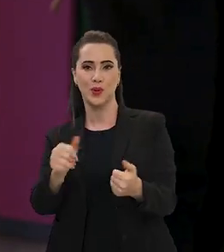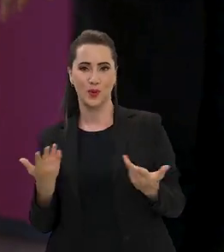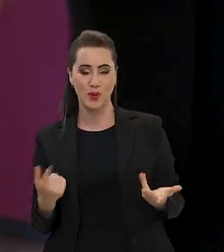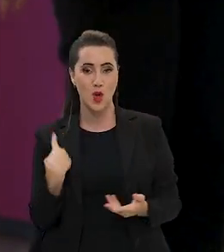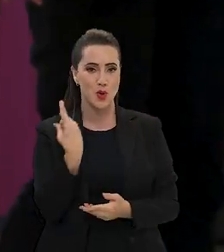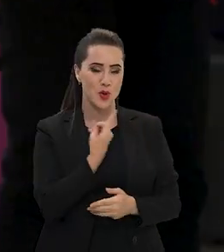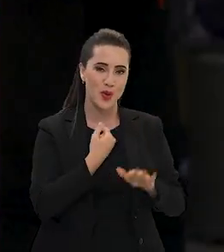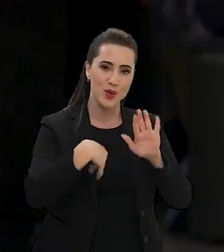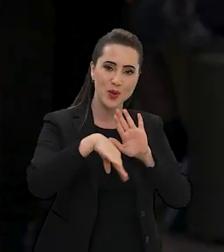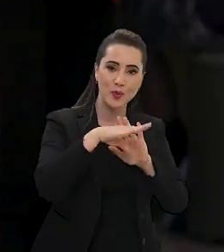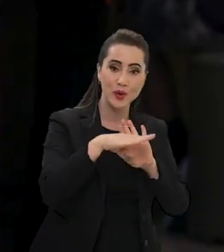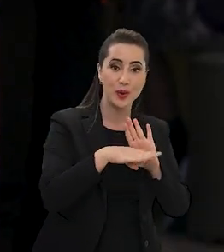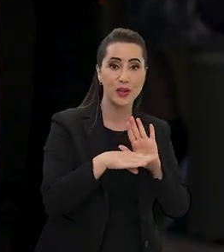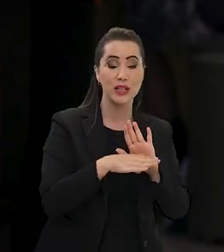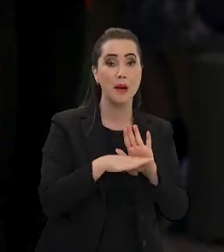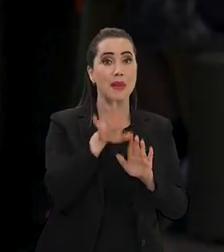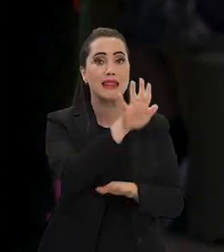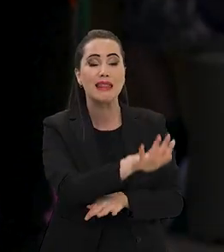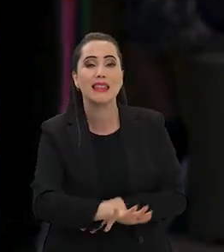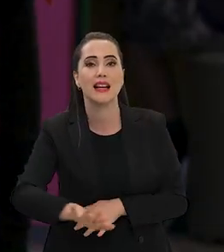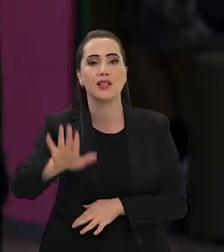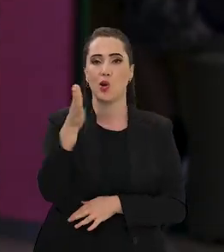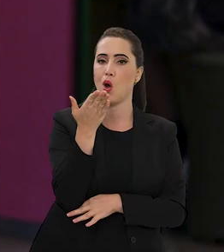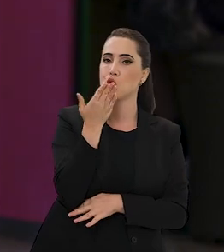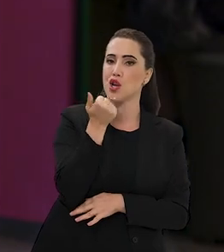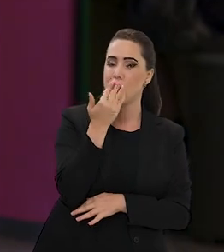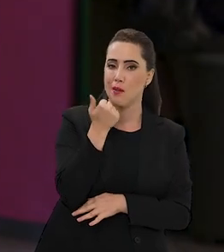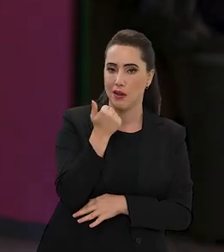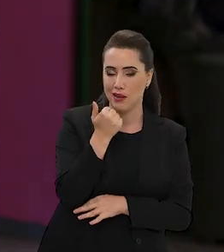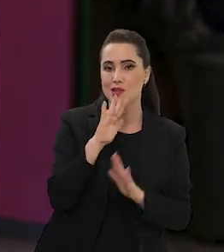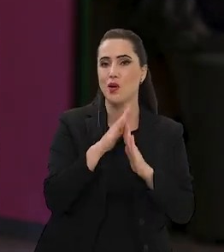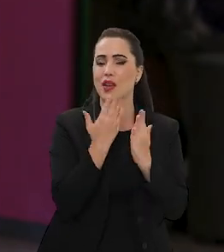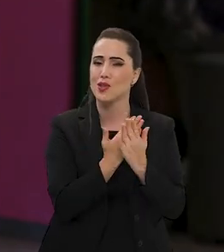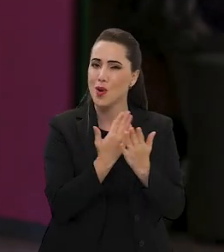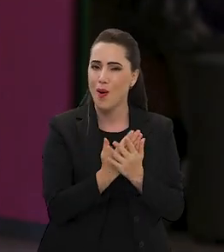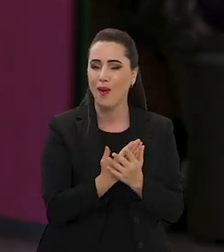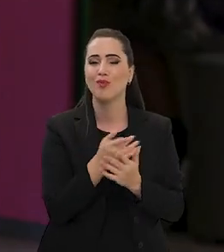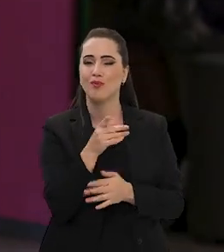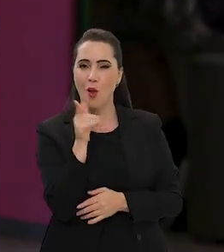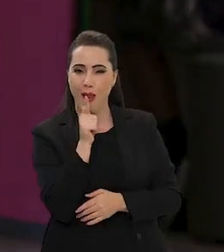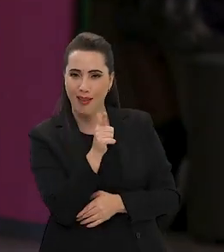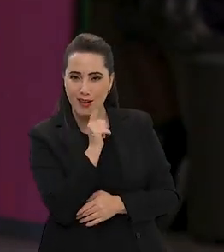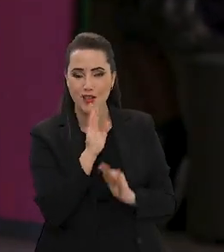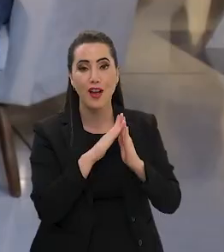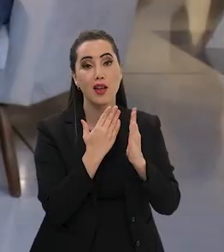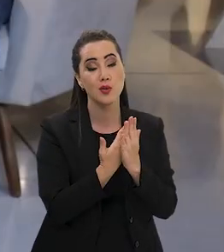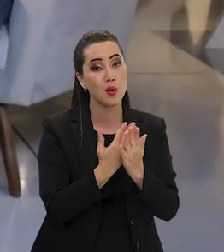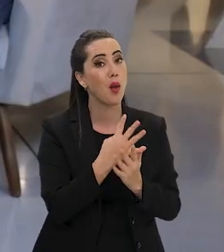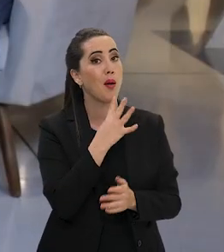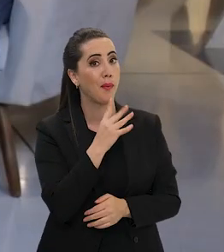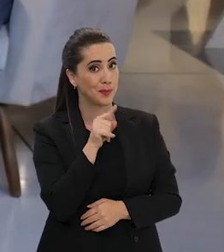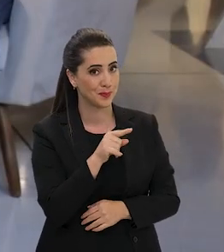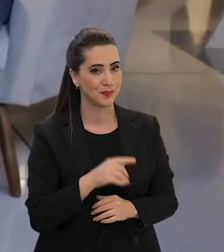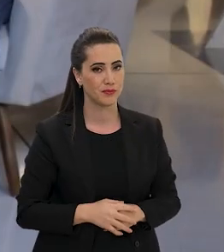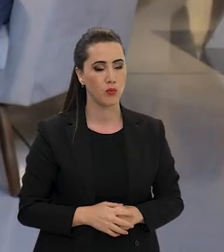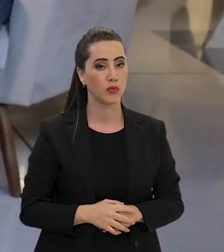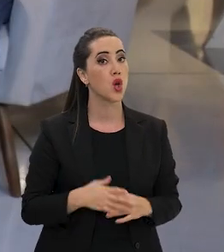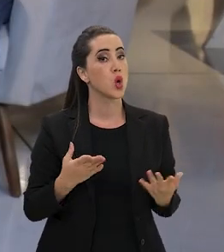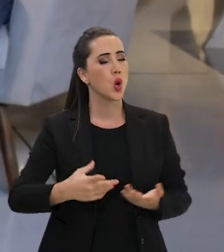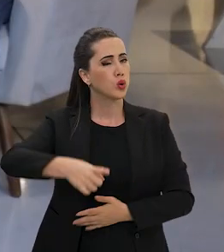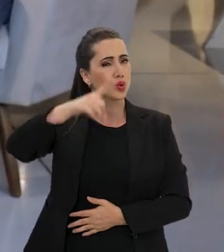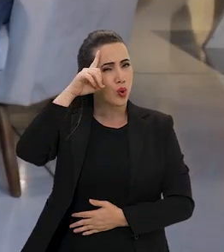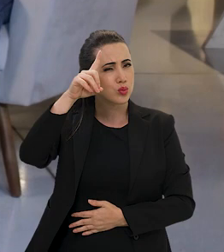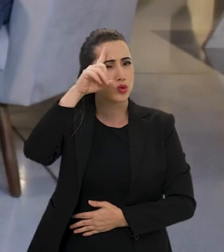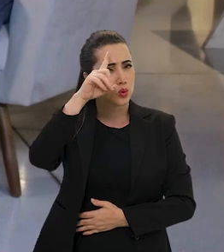internacional, nosso Programa Nacional de Alimentação Escolar, a famosa, conhecida, né? Merenda Escolar. Todo dia nós